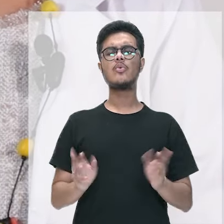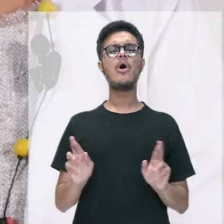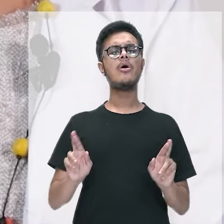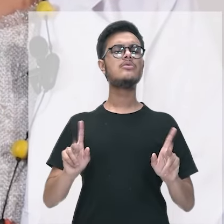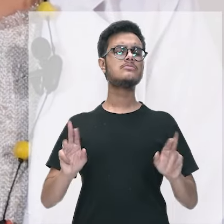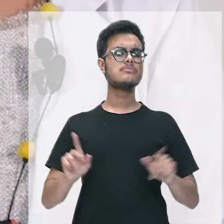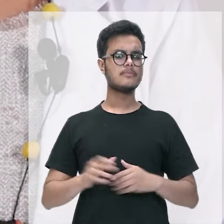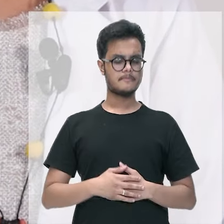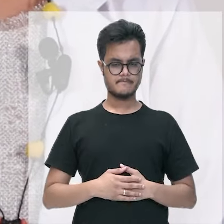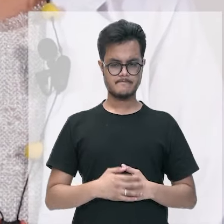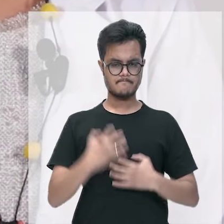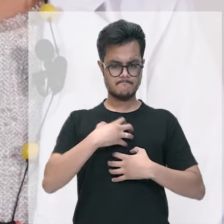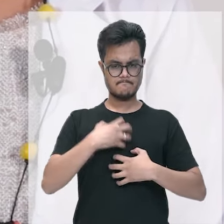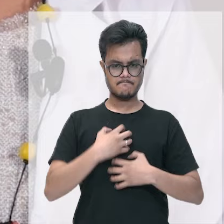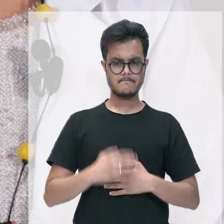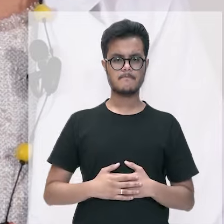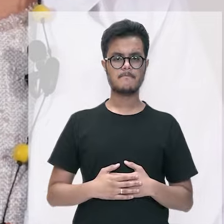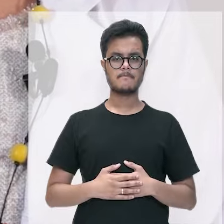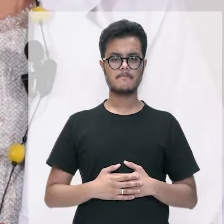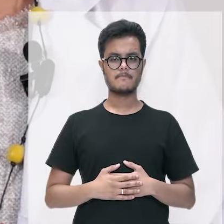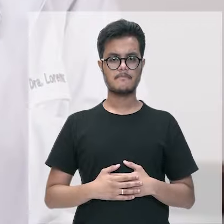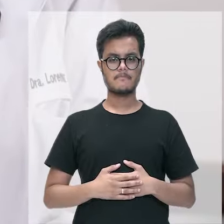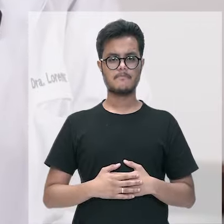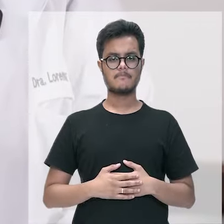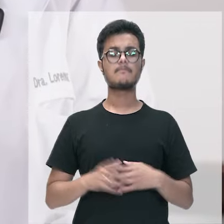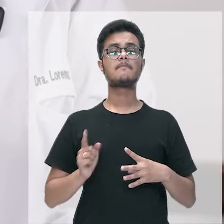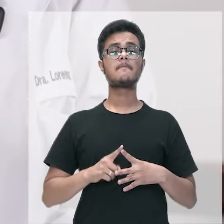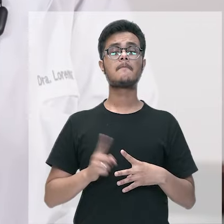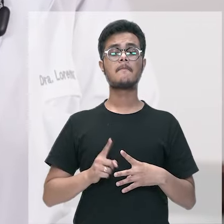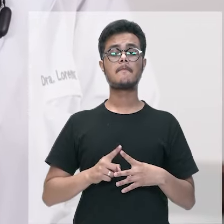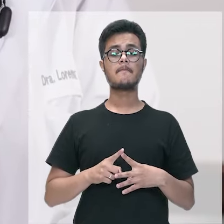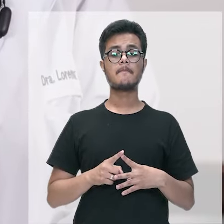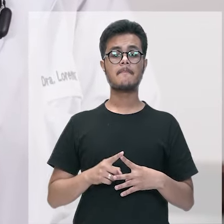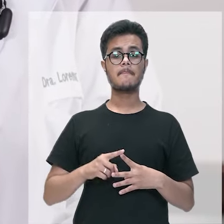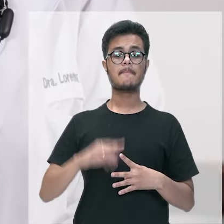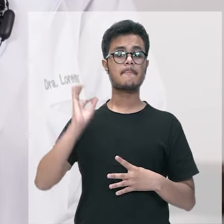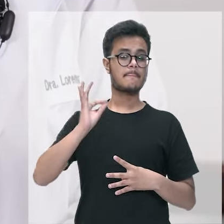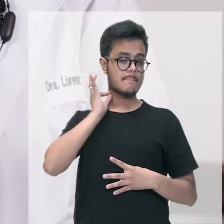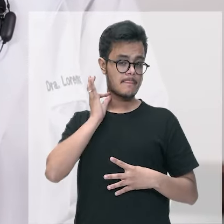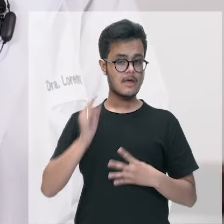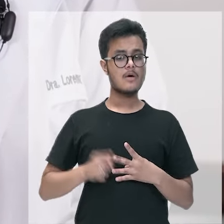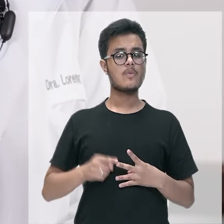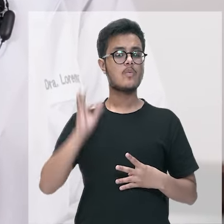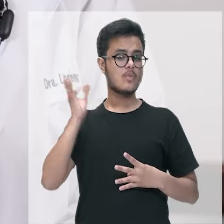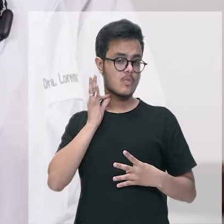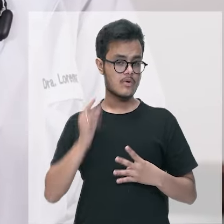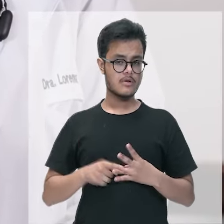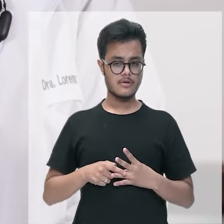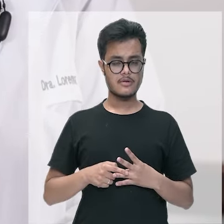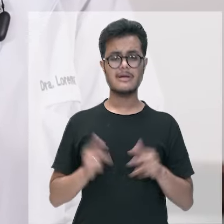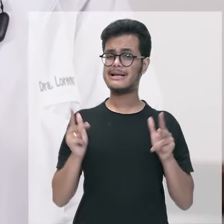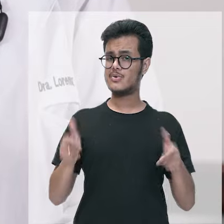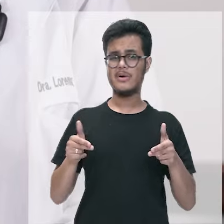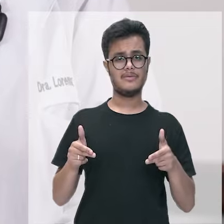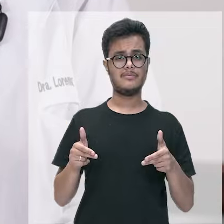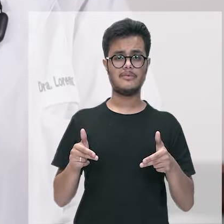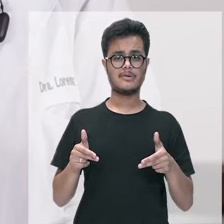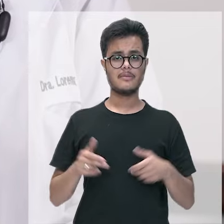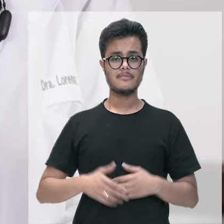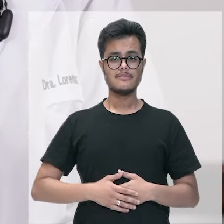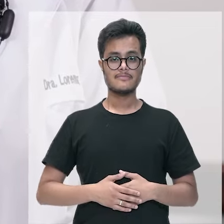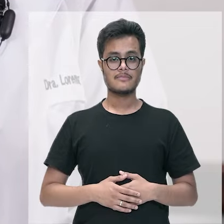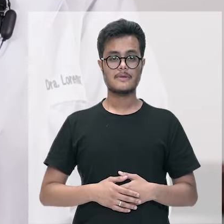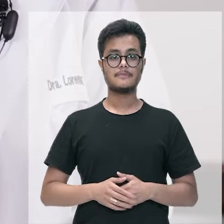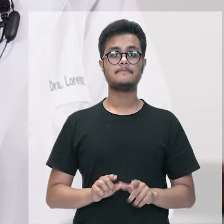entre os sintomas dessas arboviroses a dengue, zika e chikungunya apresentam sintomas muito parecidos